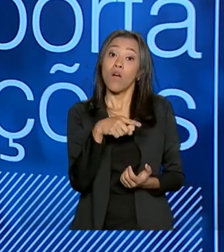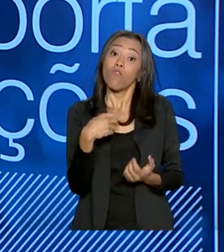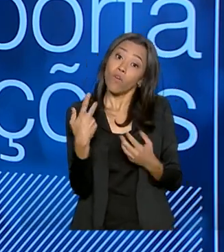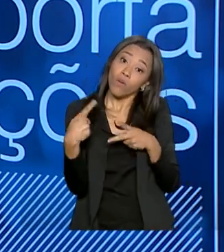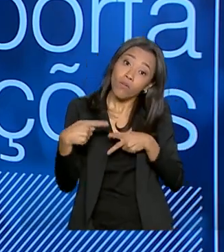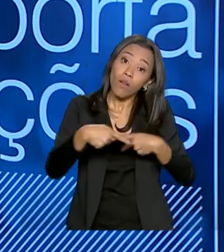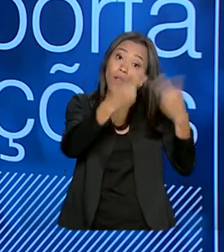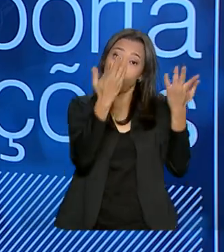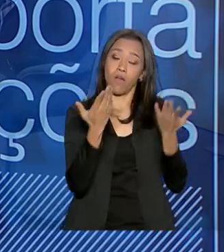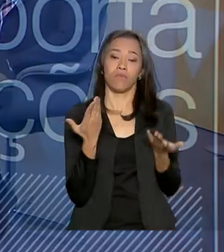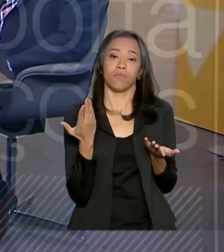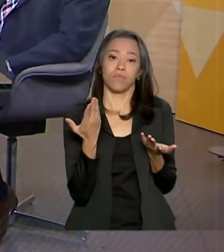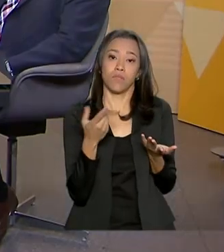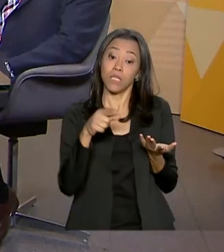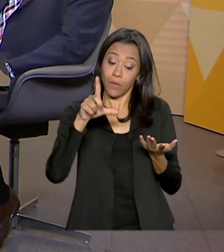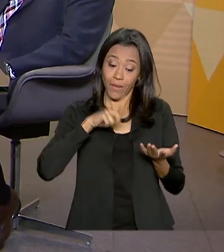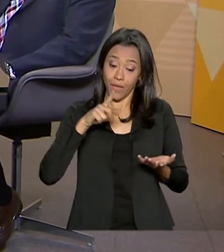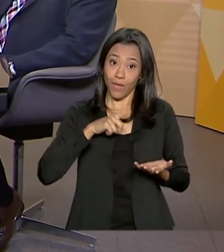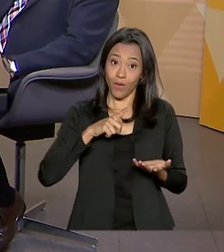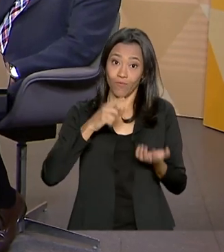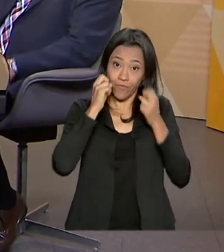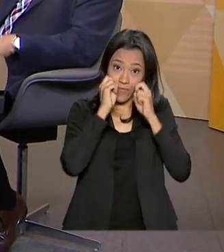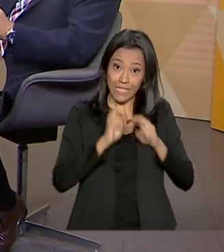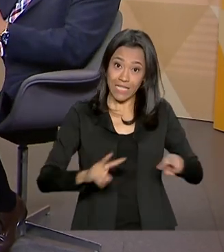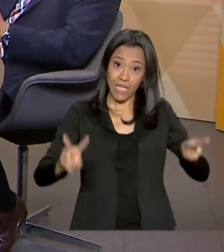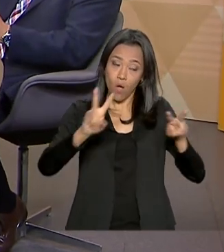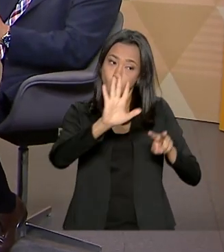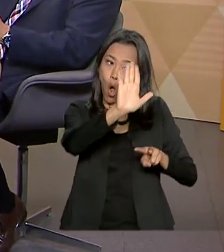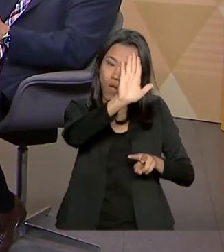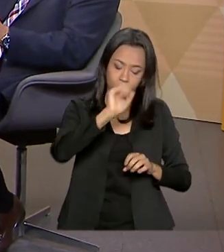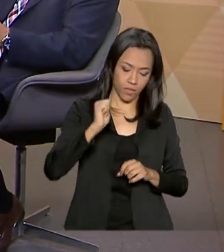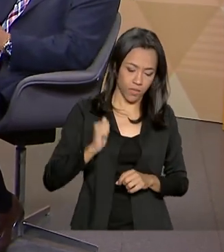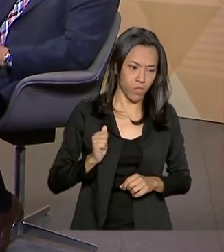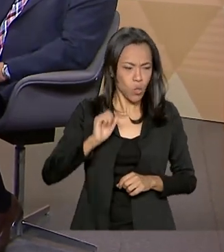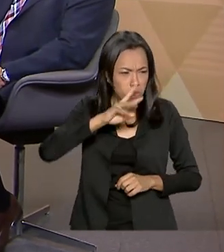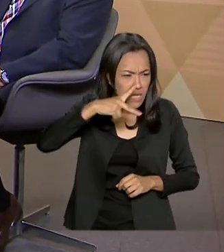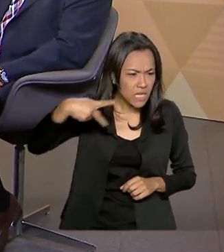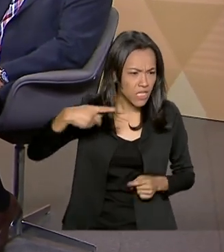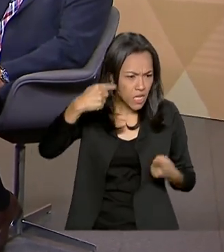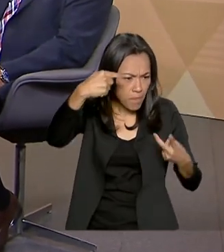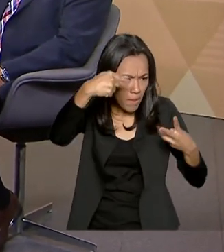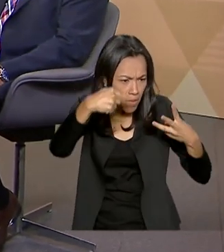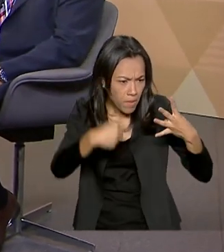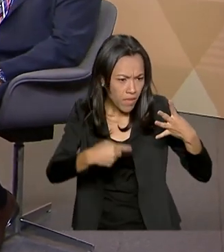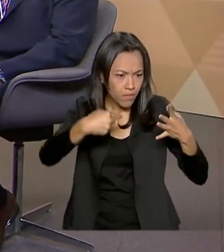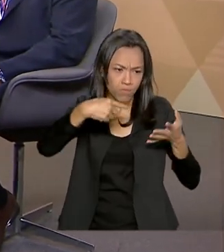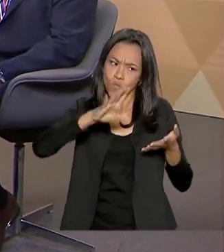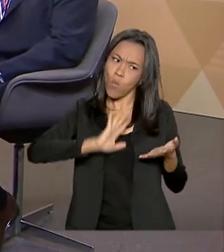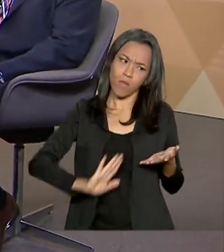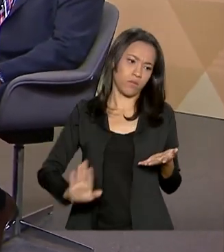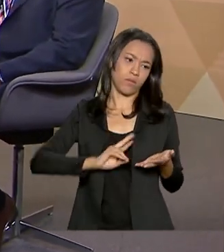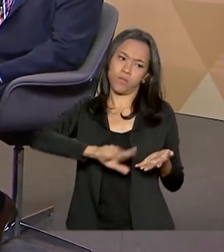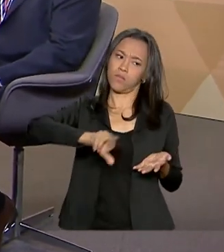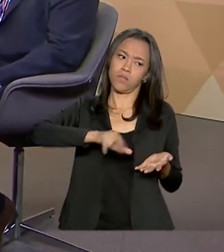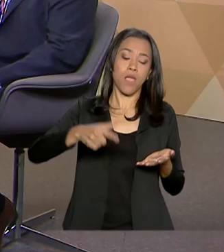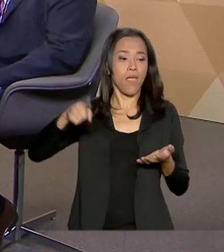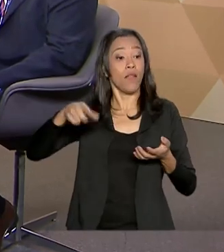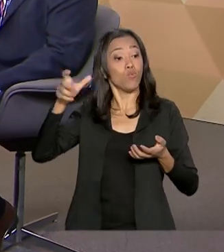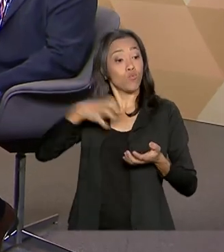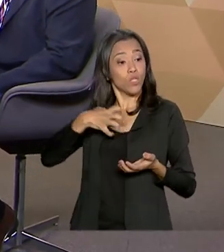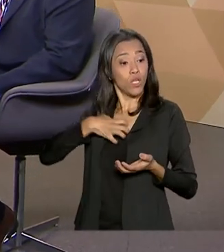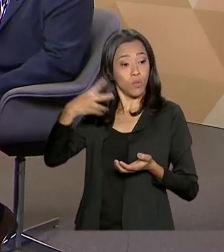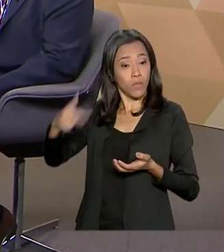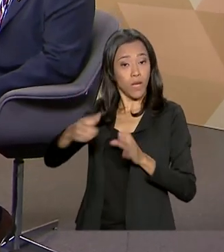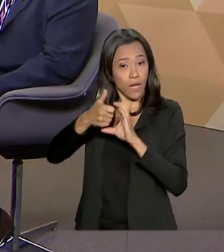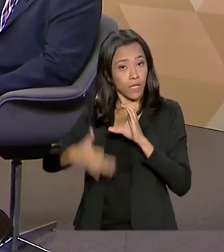internacional. Então, eu tinha essa visão de chegar lá e dizer, olha aqui, o presidente não é isso, o presidente é um homem assim, assim, assim, a